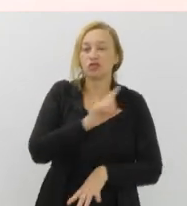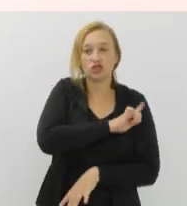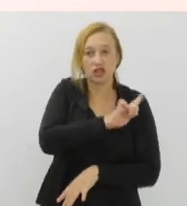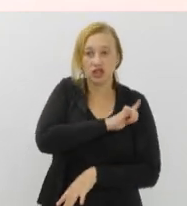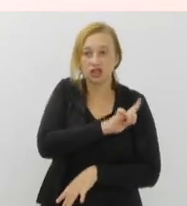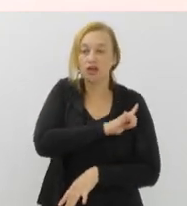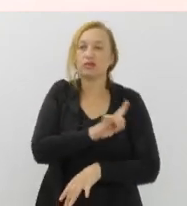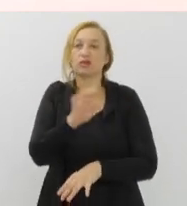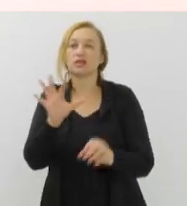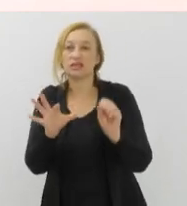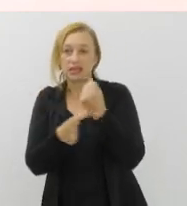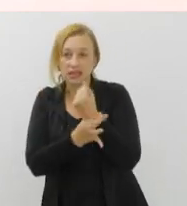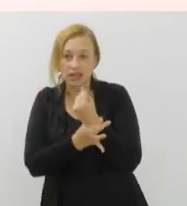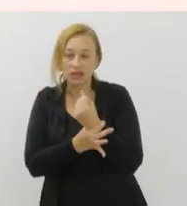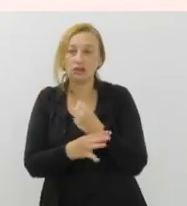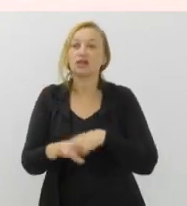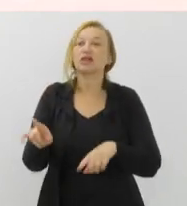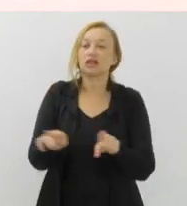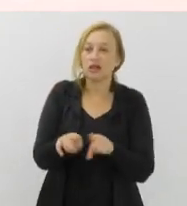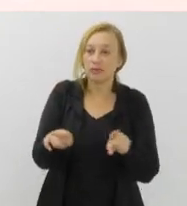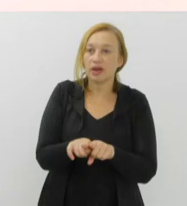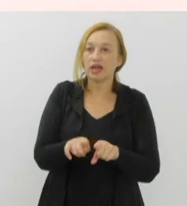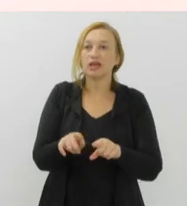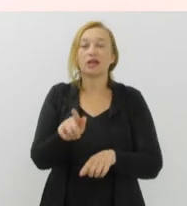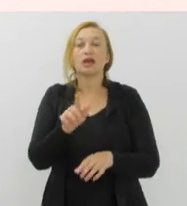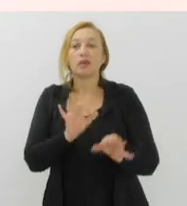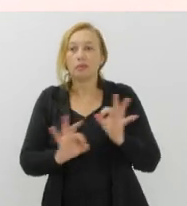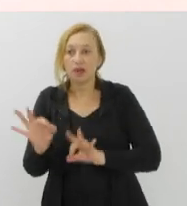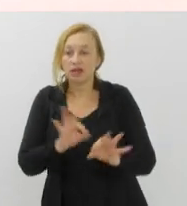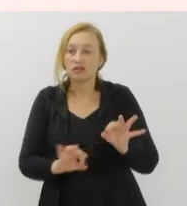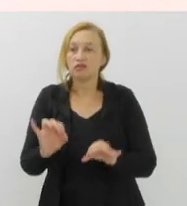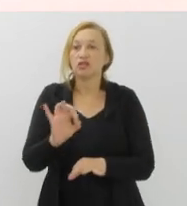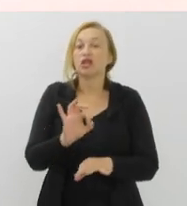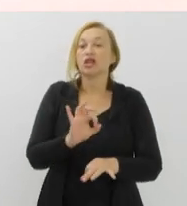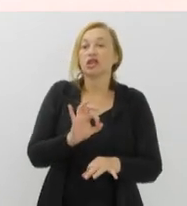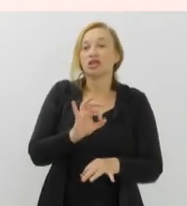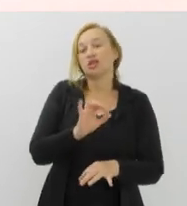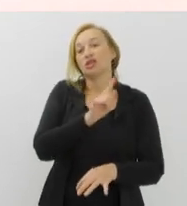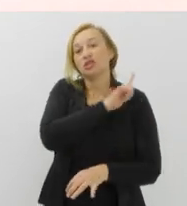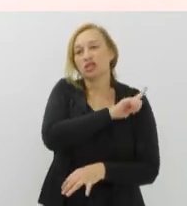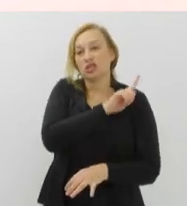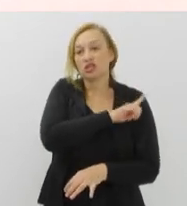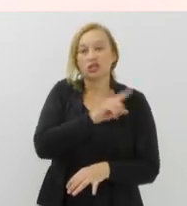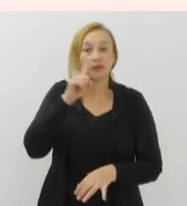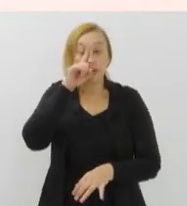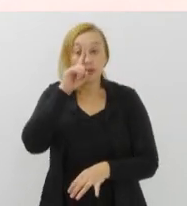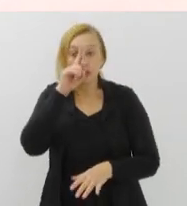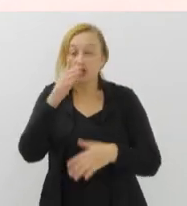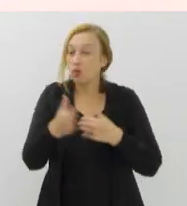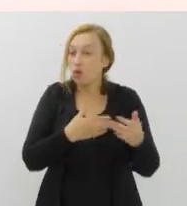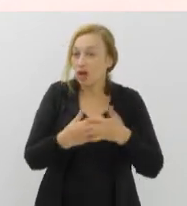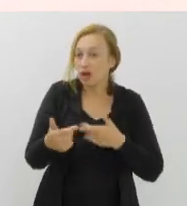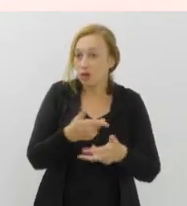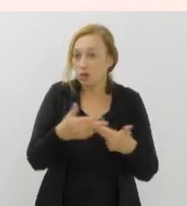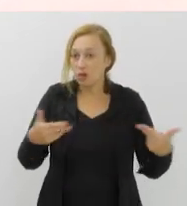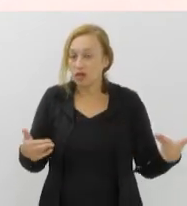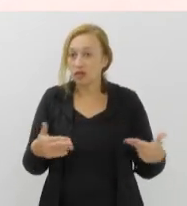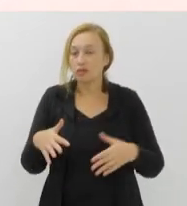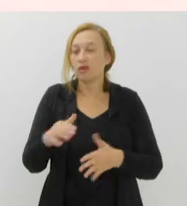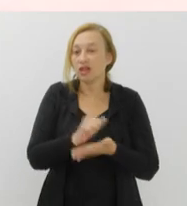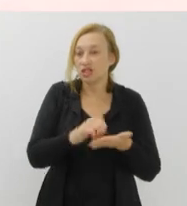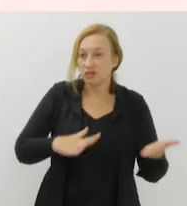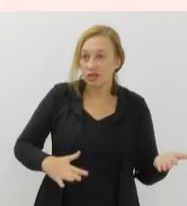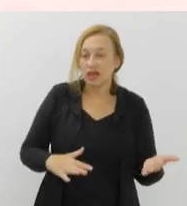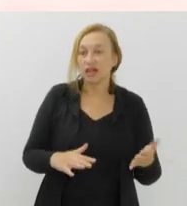gestão de riscos, planos museológicos. Enfim, toda e qualquer atividade estruturante também. Com relação aos